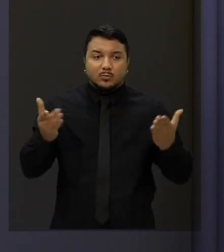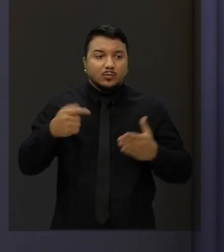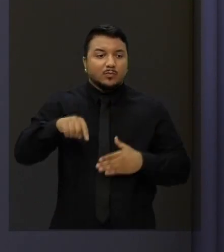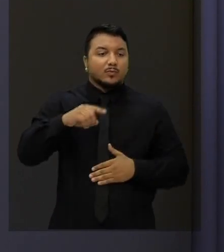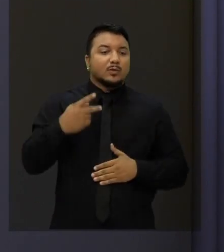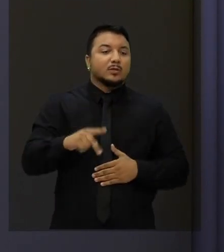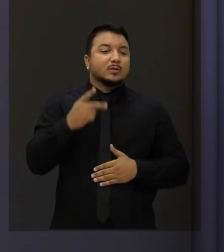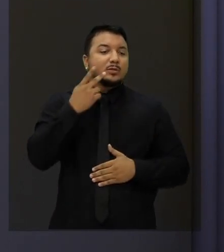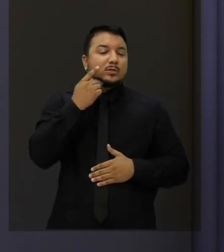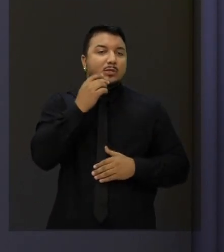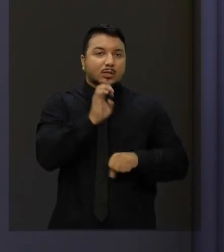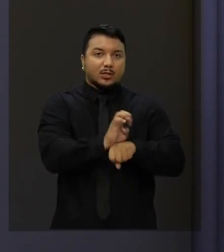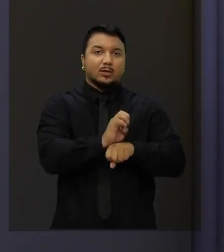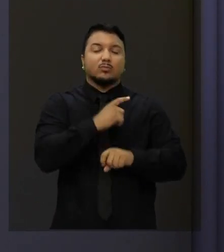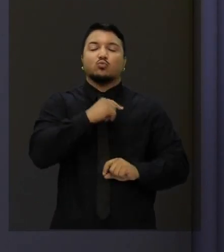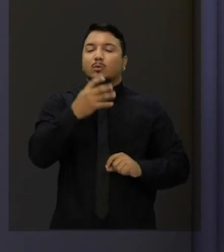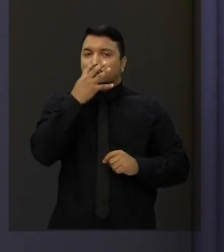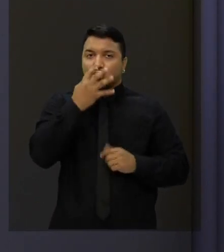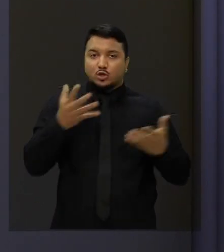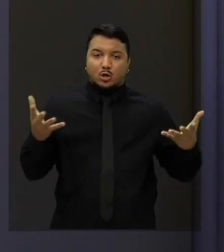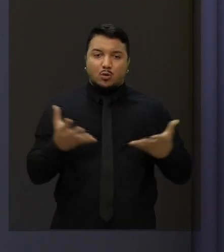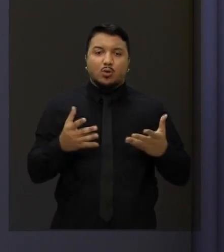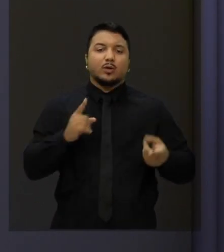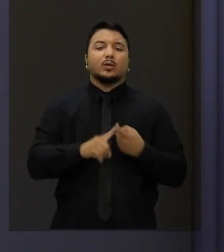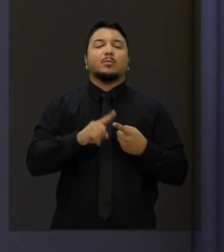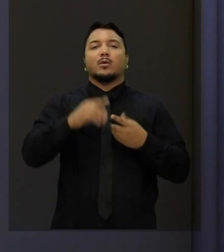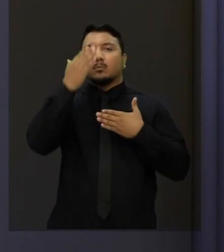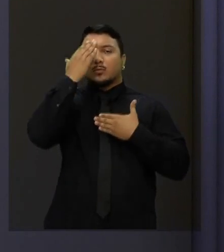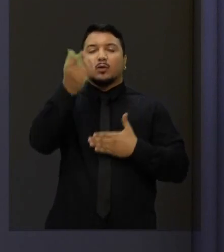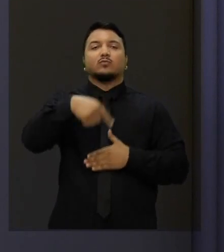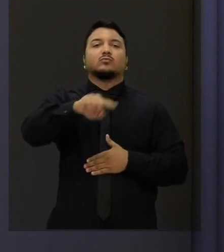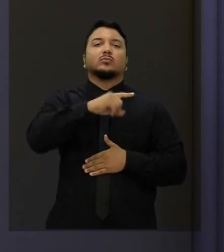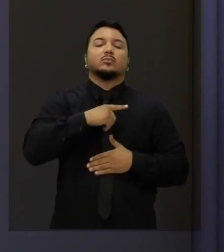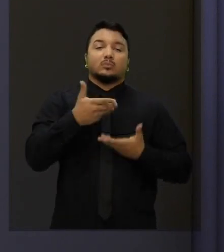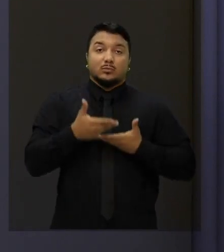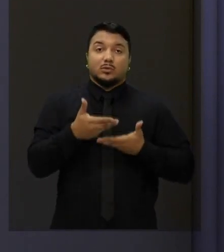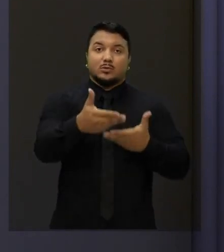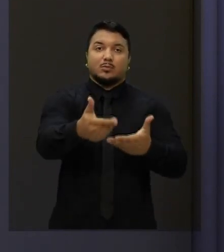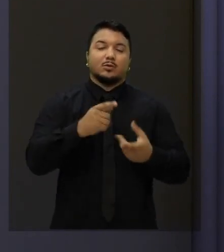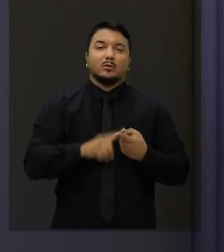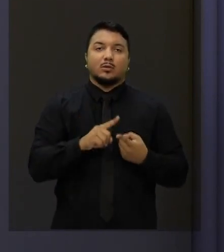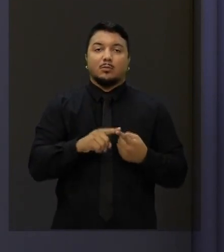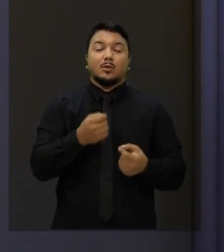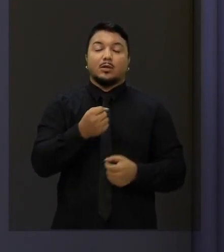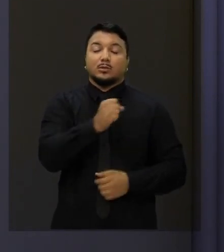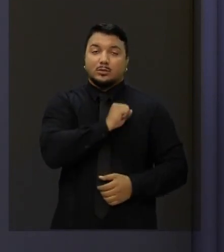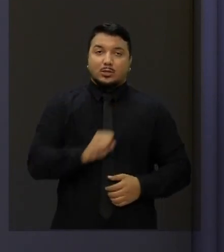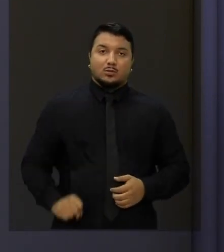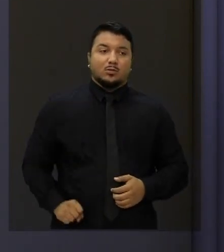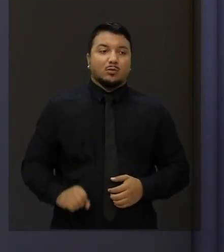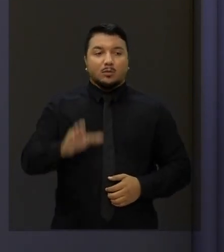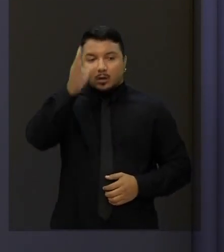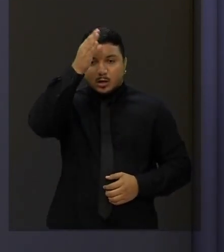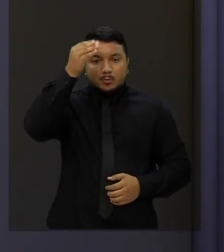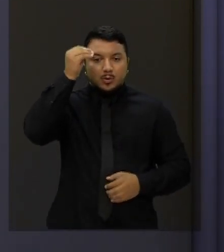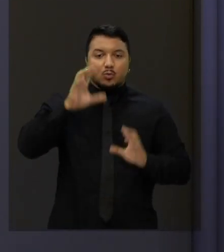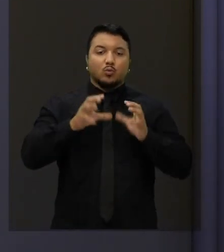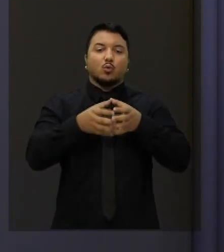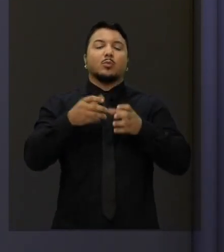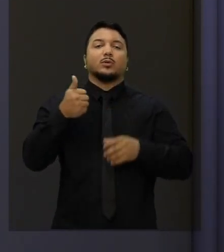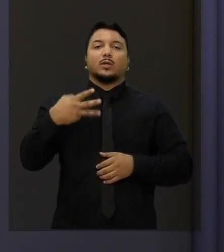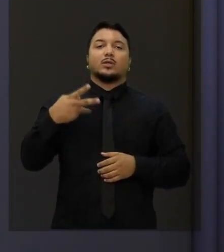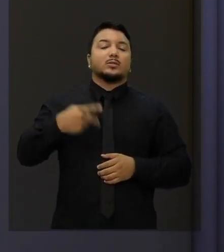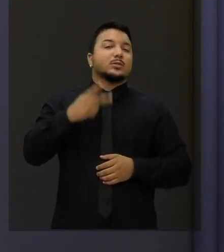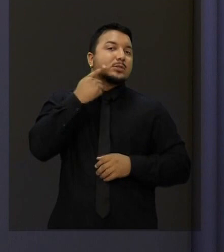cearense, a que nos acompanha. Quero agradecer o carinho que você tem nos recebido, eu, o senador Camilo, a nossa caravana do 13 pelo Ceará